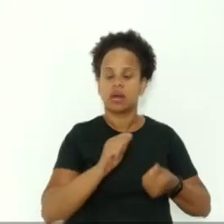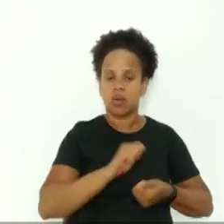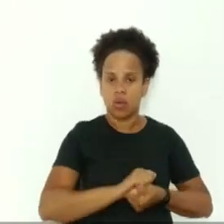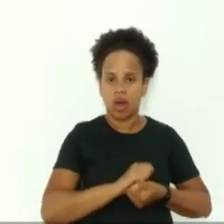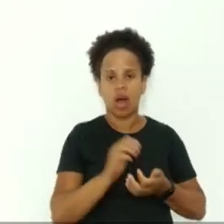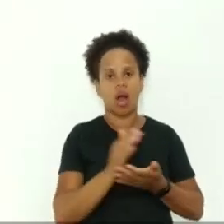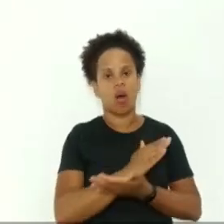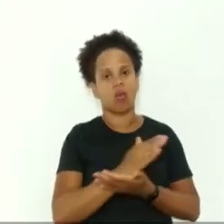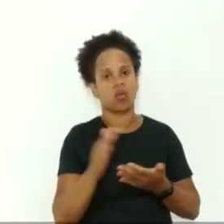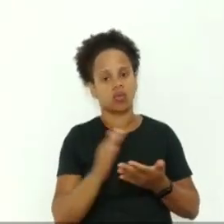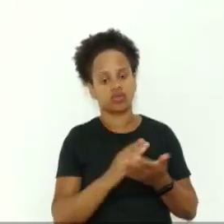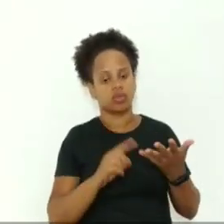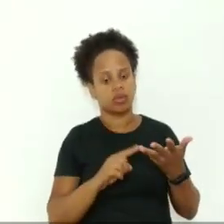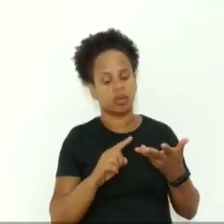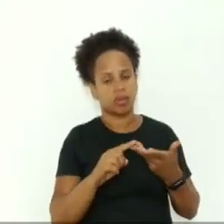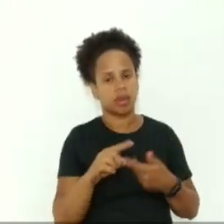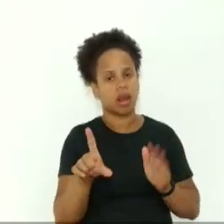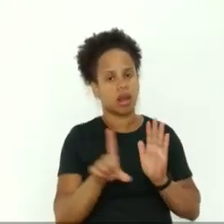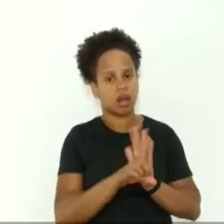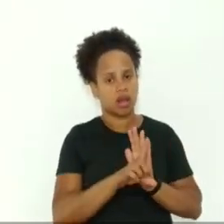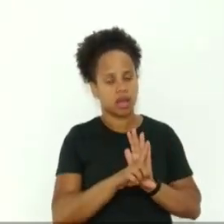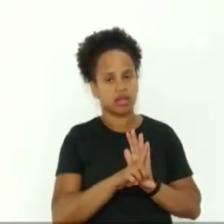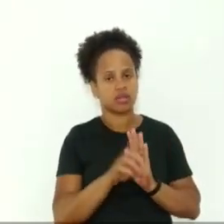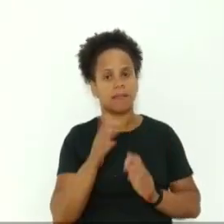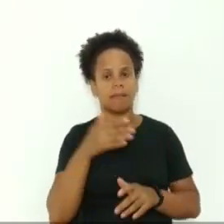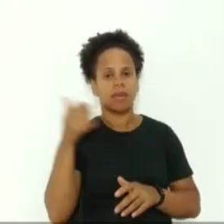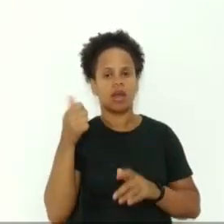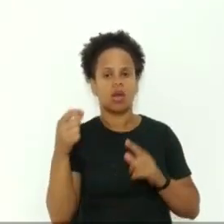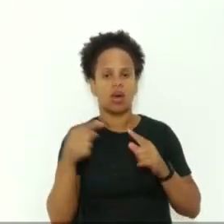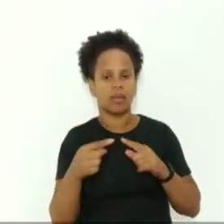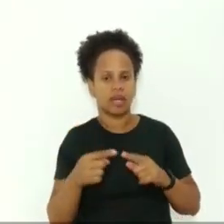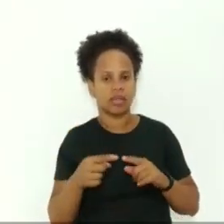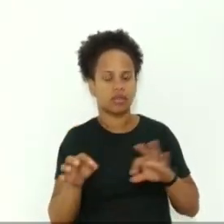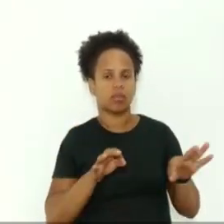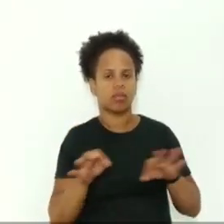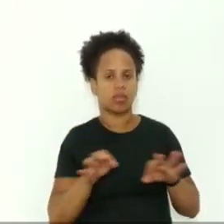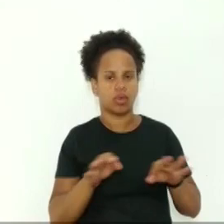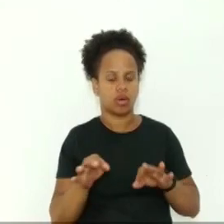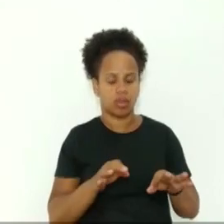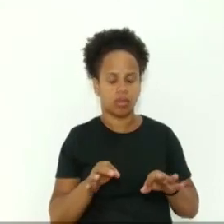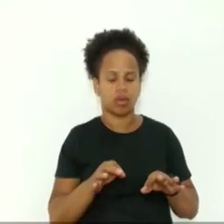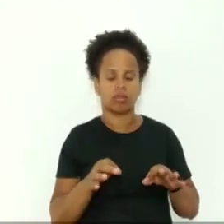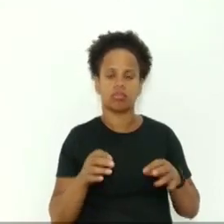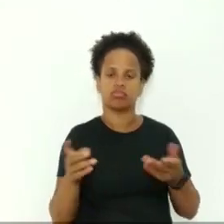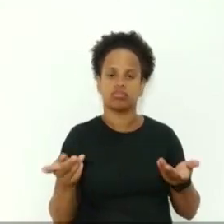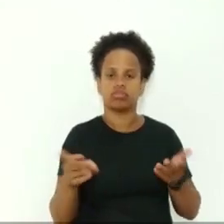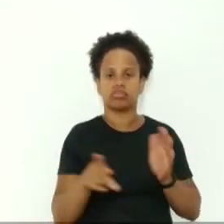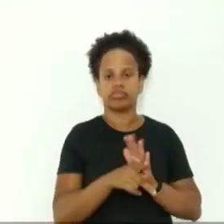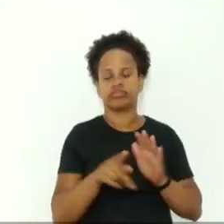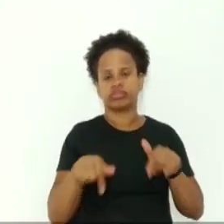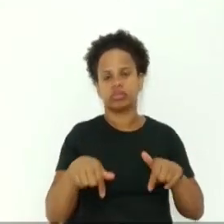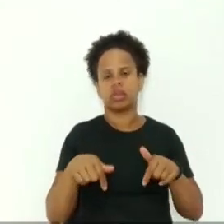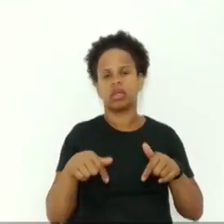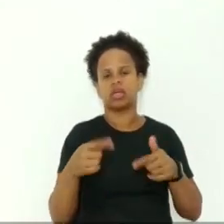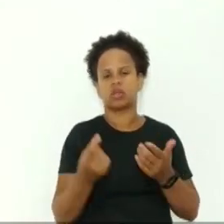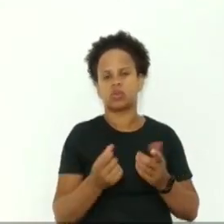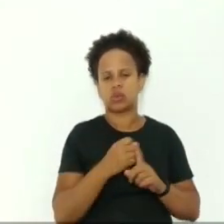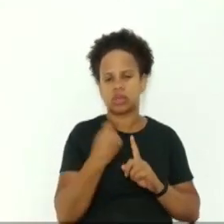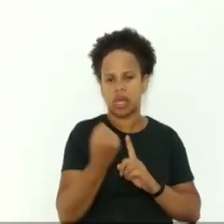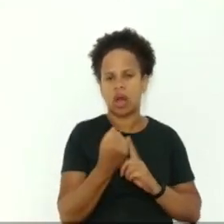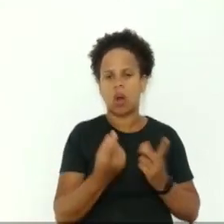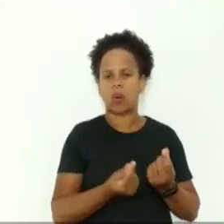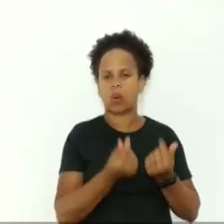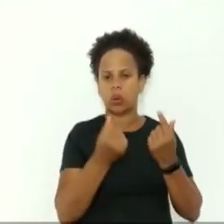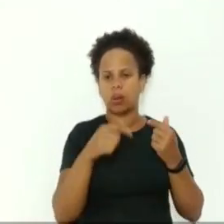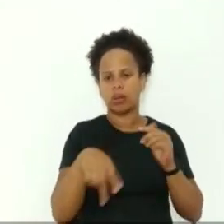dispositivos legais para melhor aplicação do programa face ao momento social e econômico vivido pelo país. Além disso,